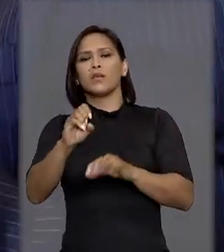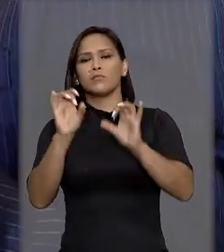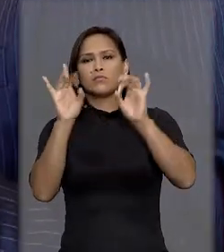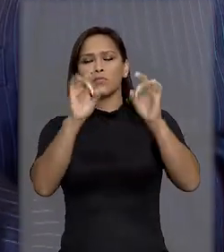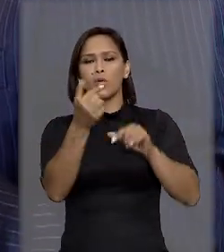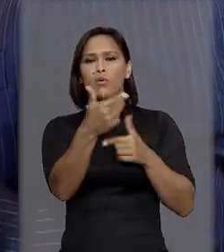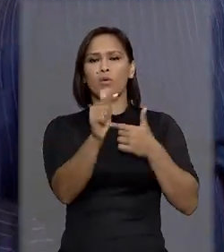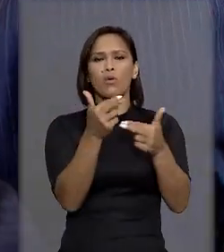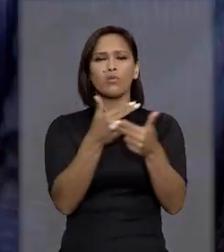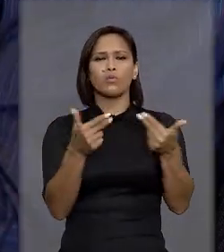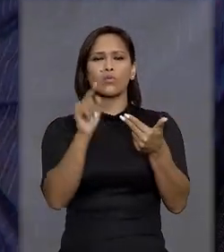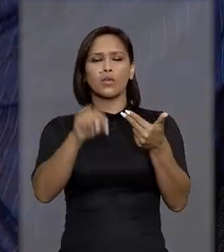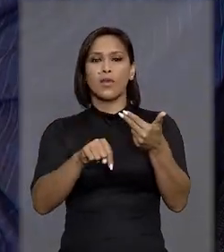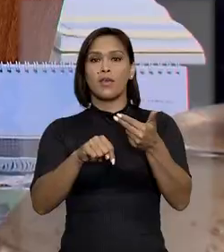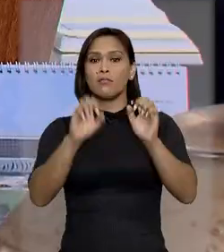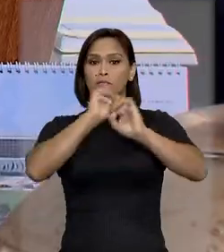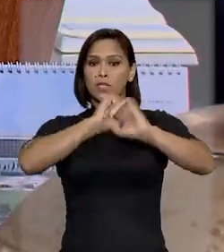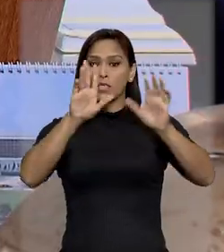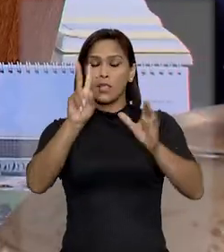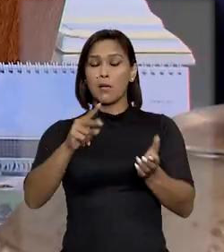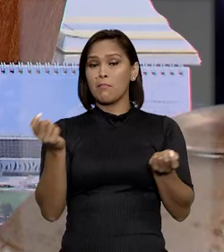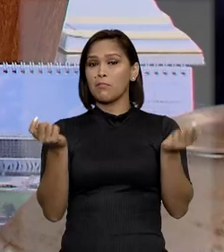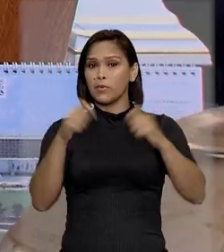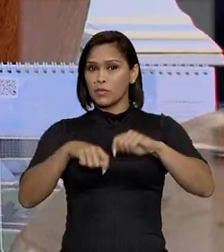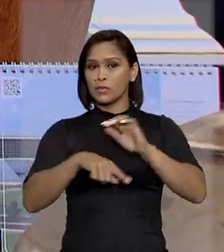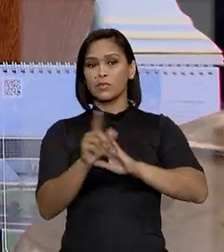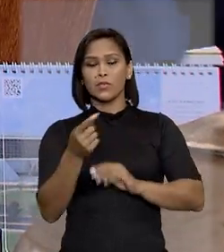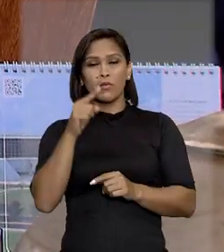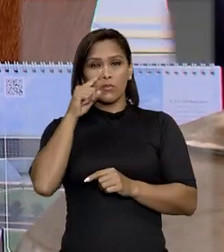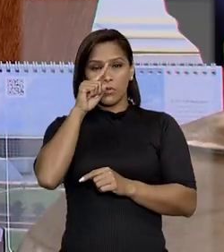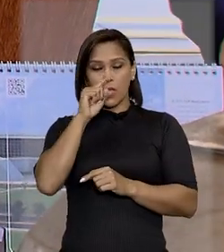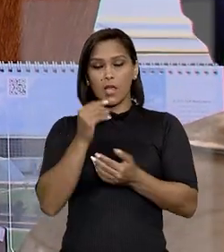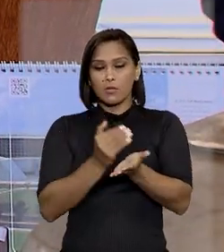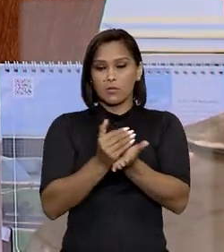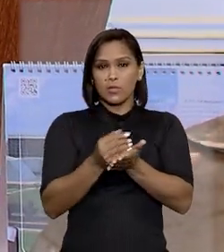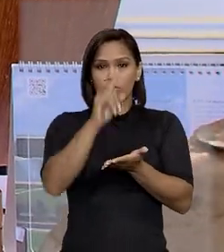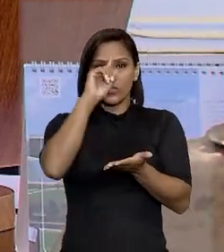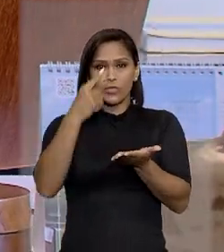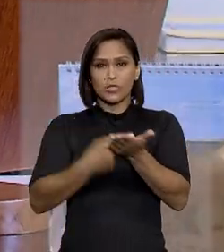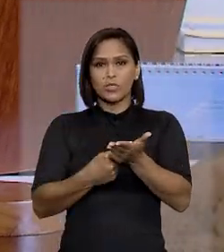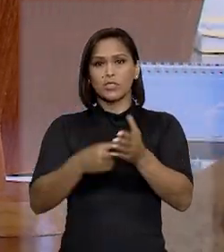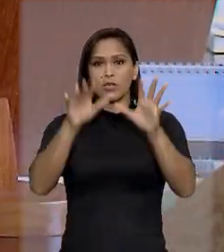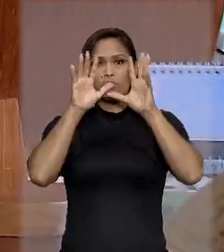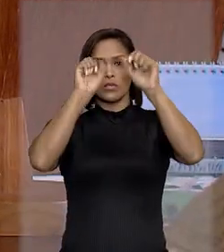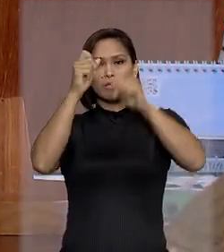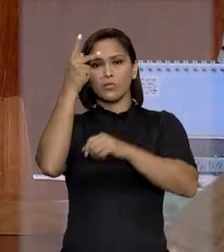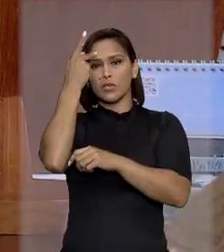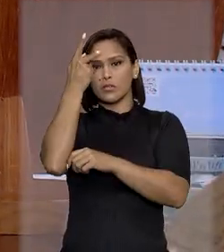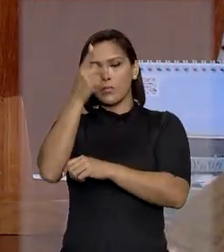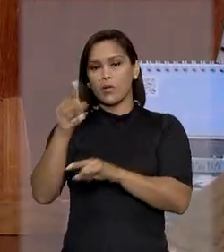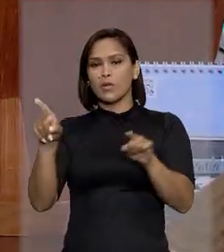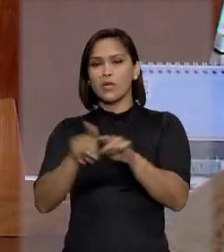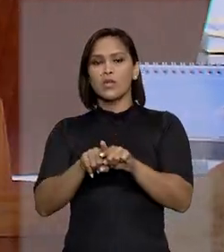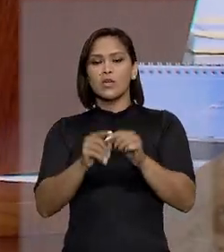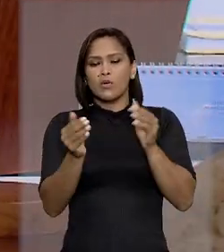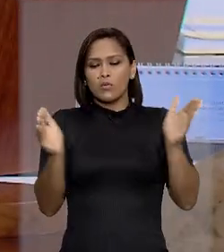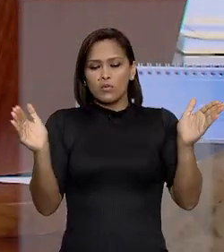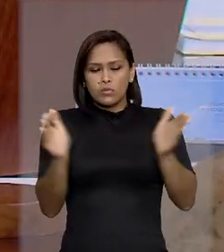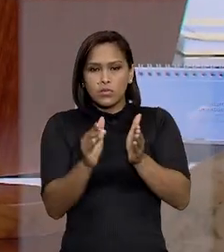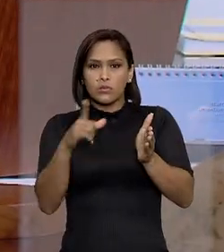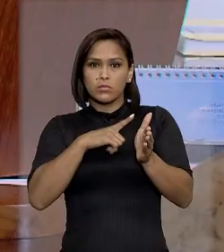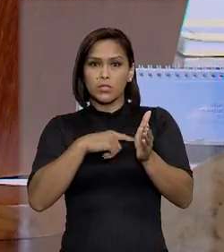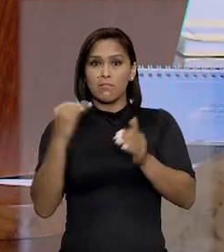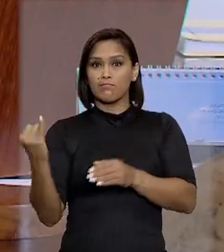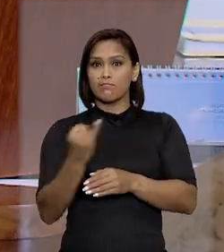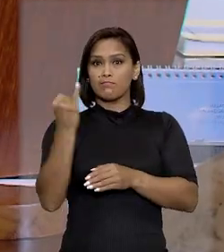destacou, entre outras coisas, que é evidente a possibilidade de danos graves a partir da decisão do TJ de São Paulo, pois o